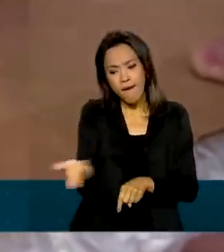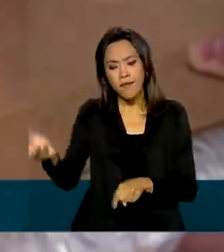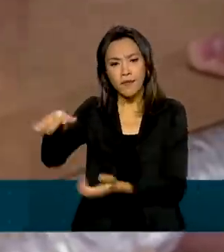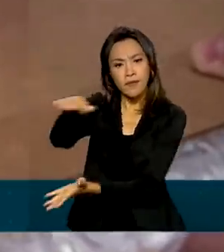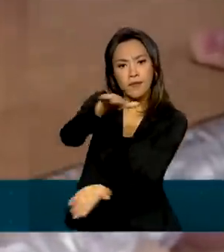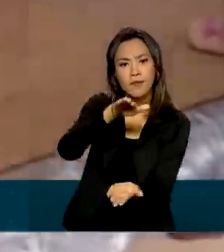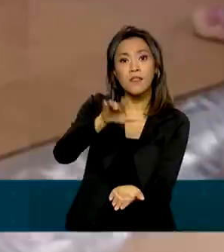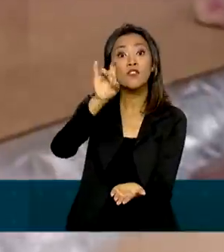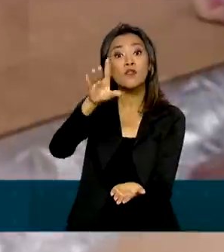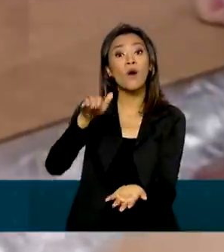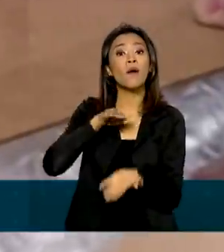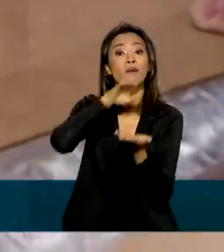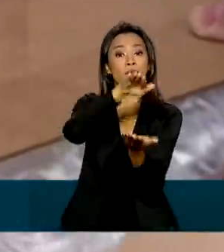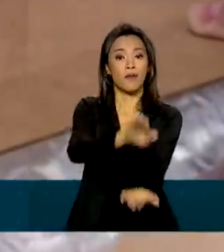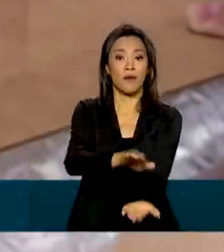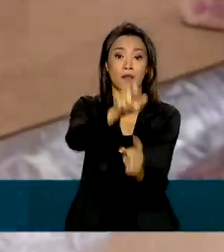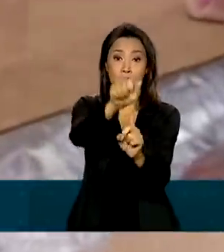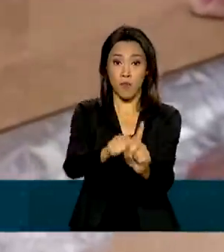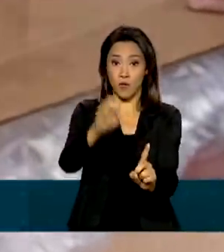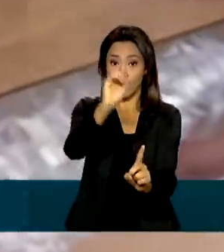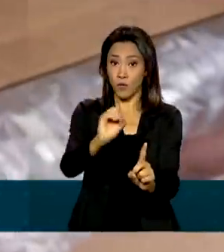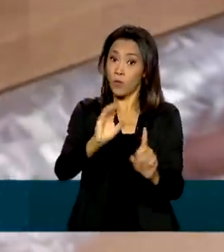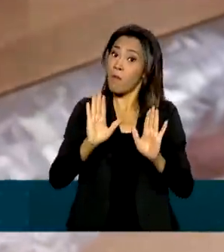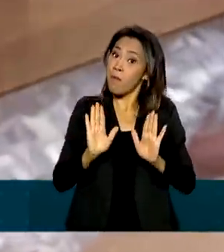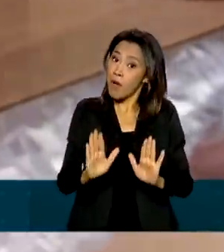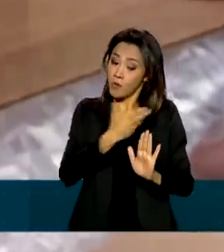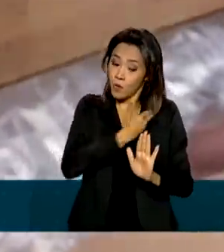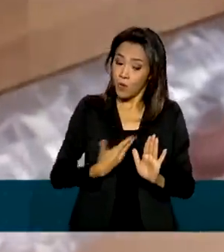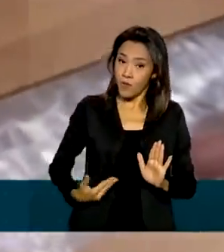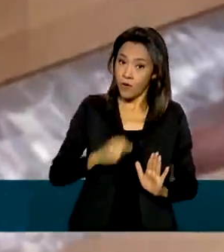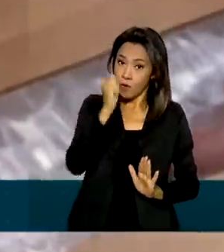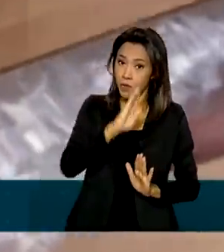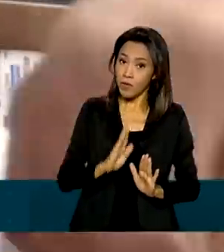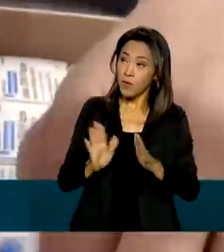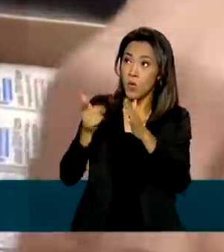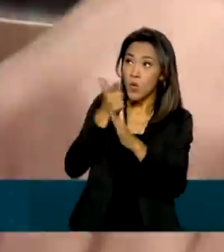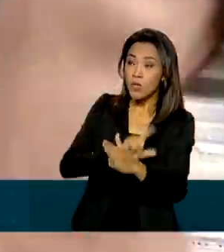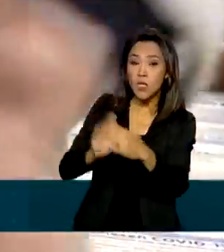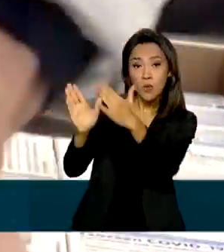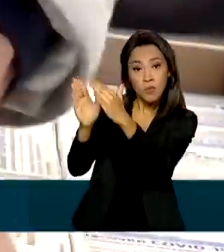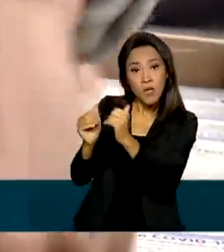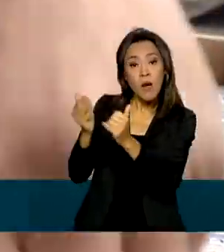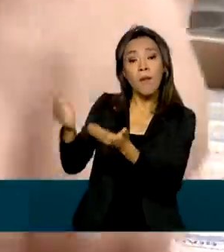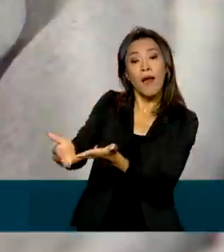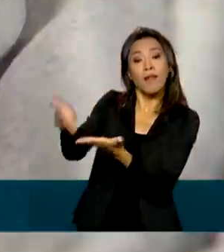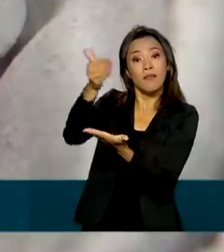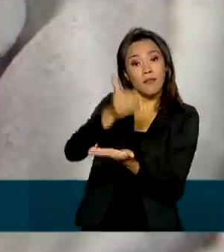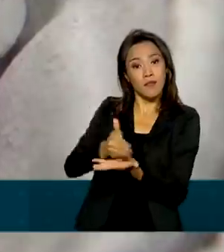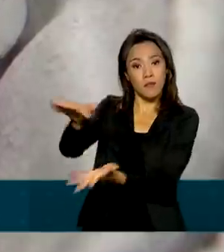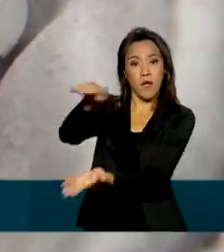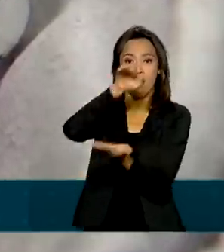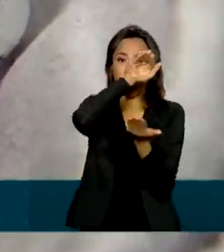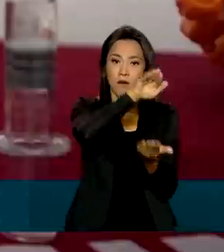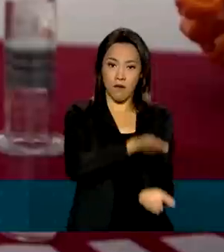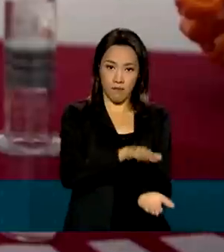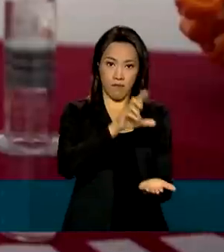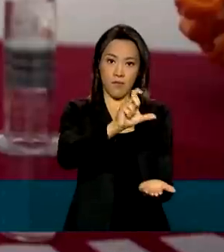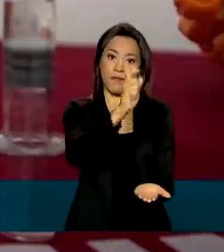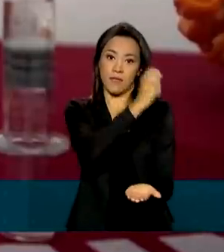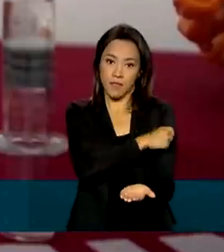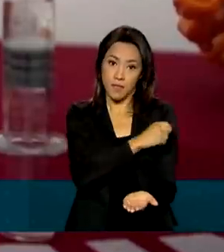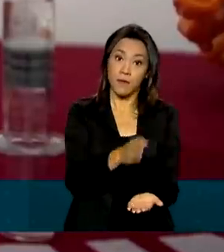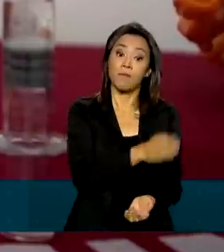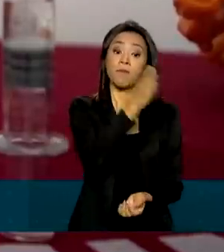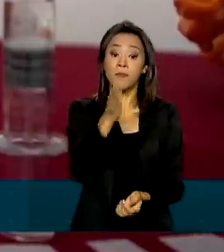entregues só em outubro, mas o governo conseguiu antecipar o recebimento das vacinas. Além da Janssen, são